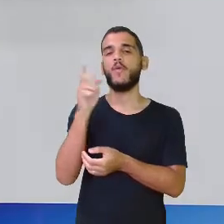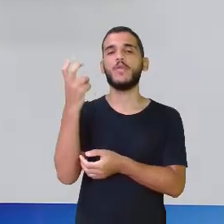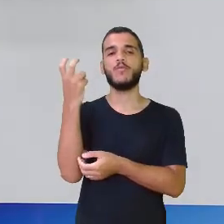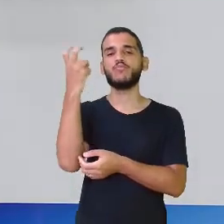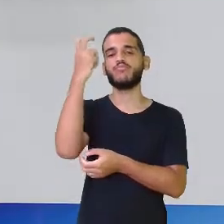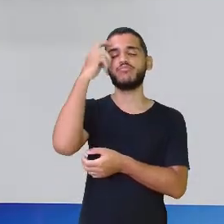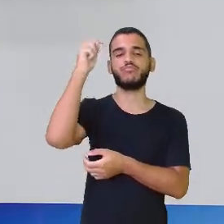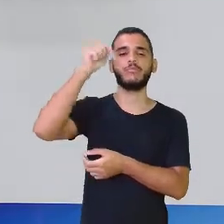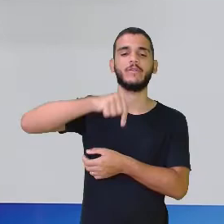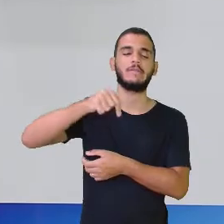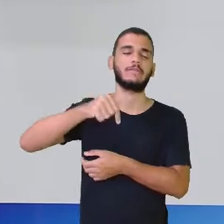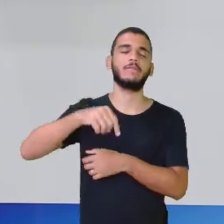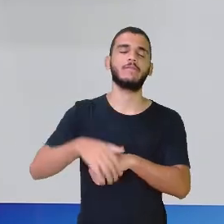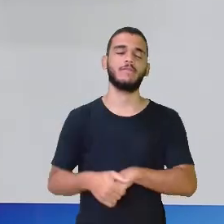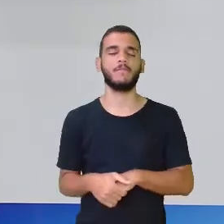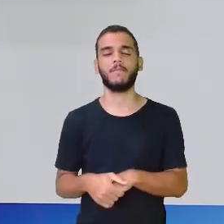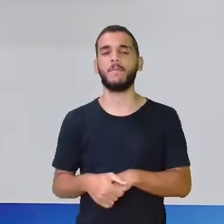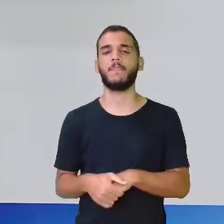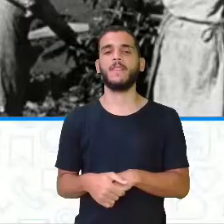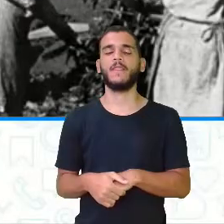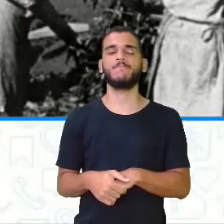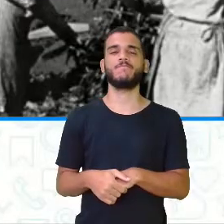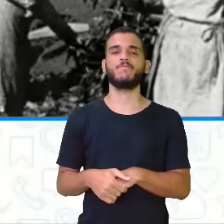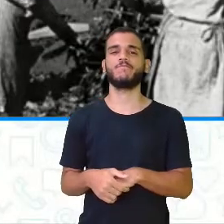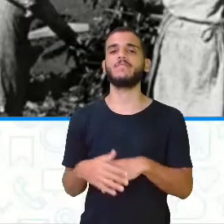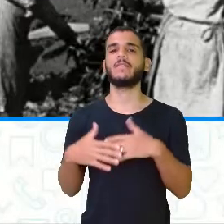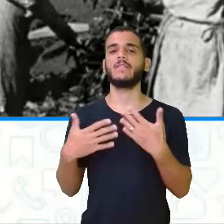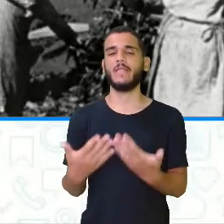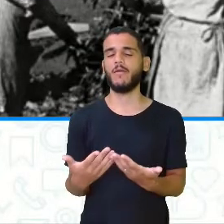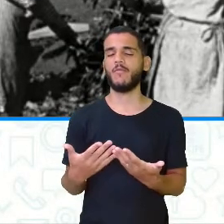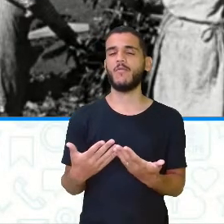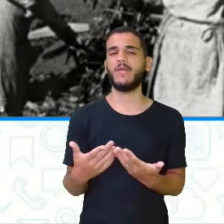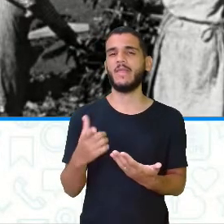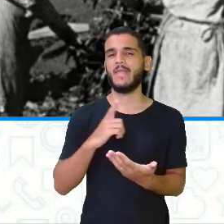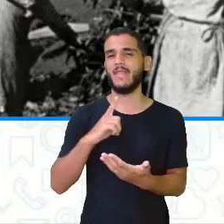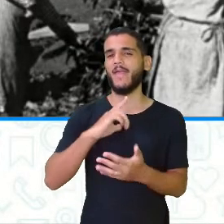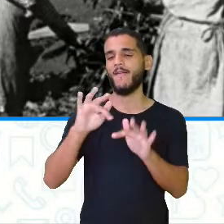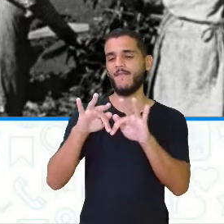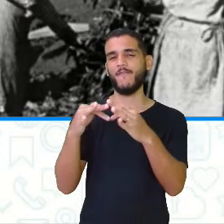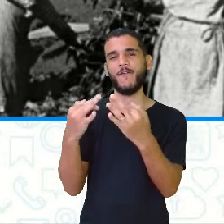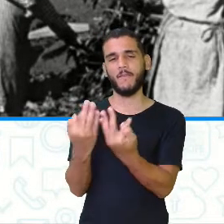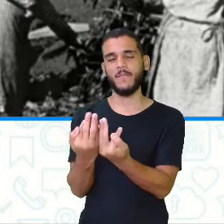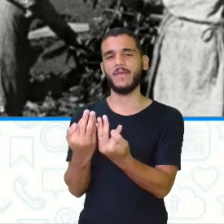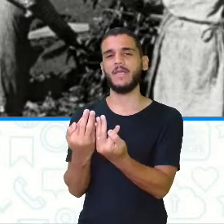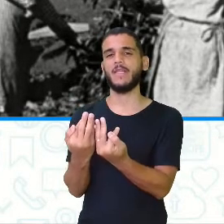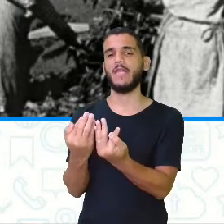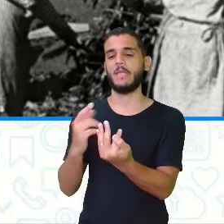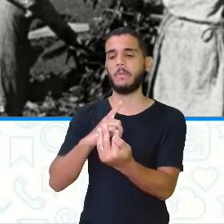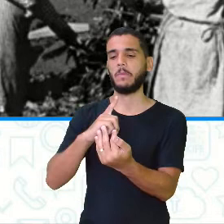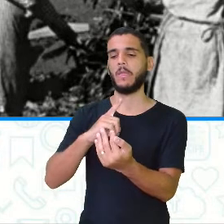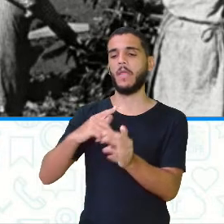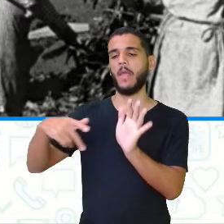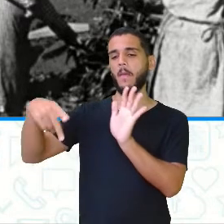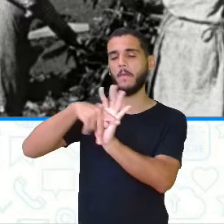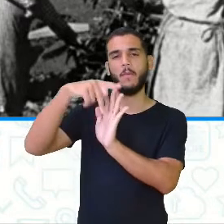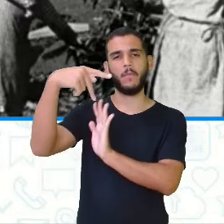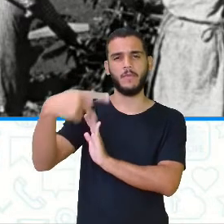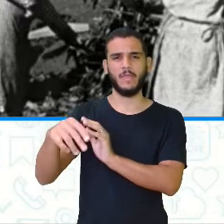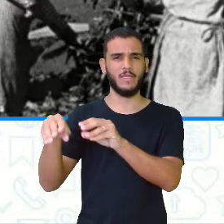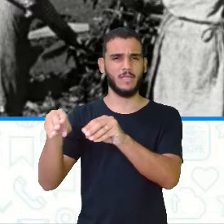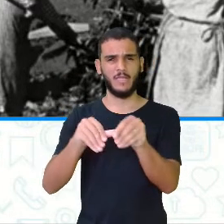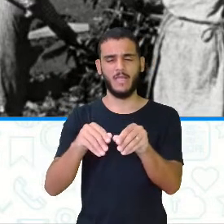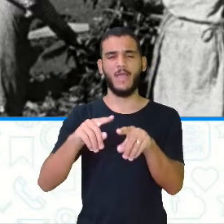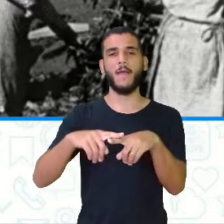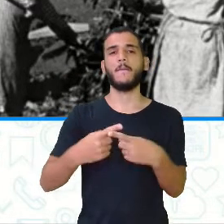E fala também, olha, não se cogitava de atrair famílias que se convertessem em pequenos proprietários, mas de obter